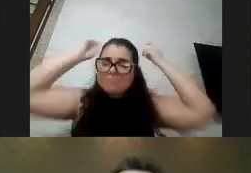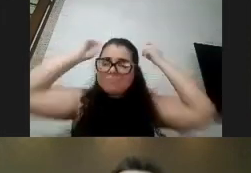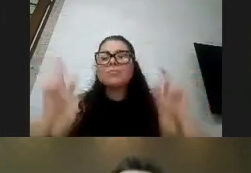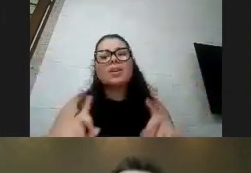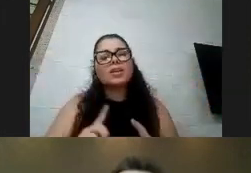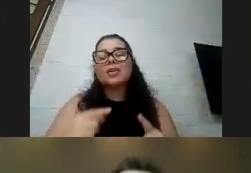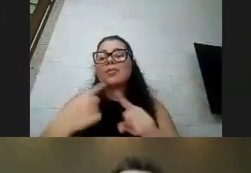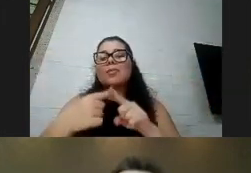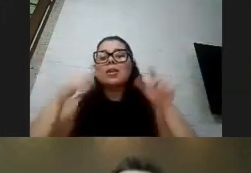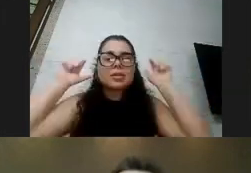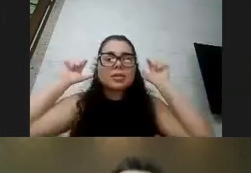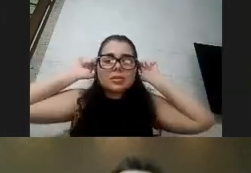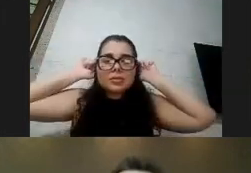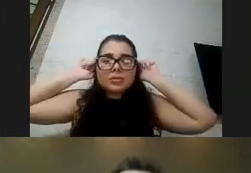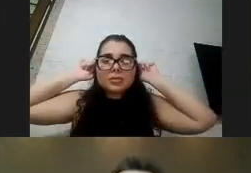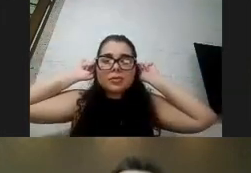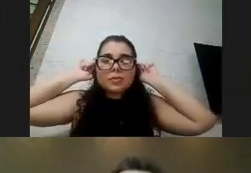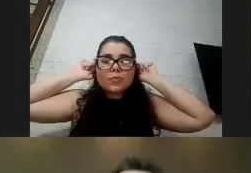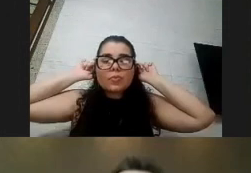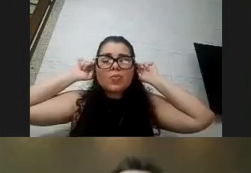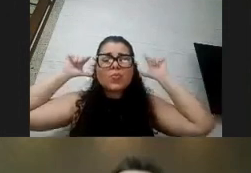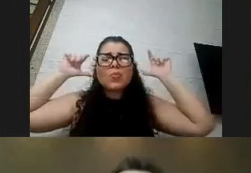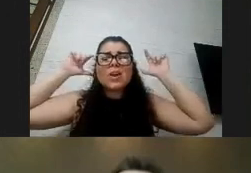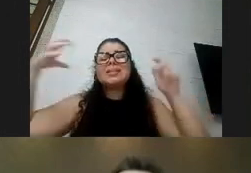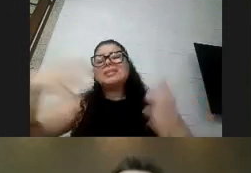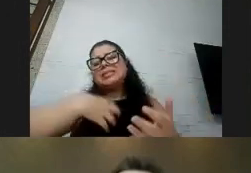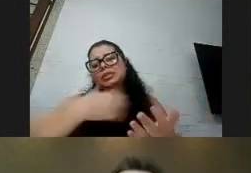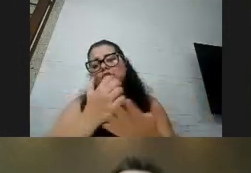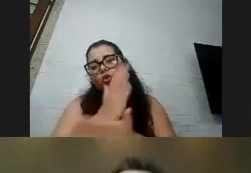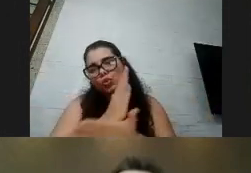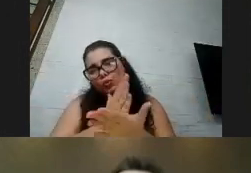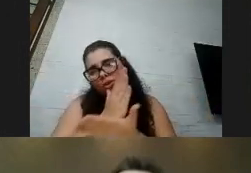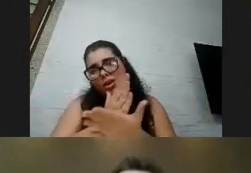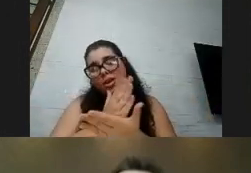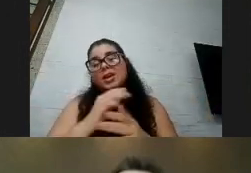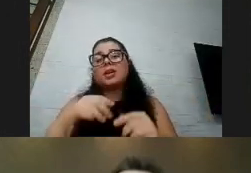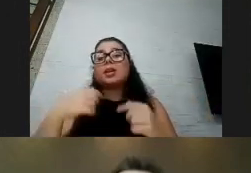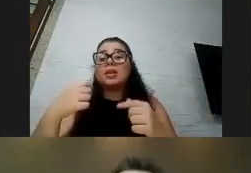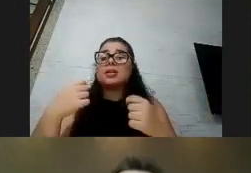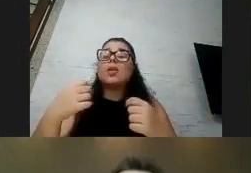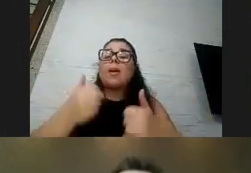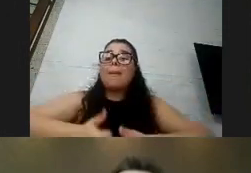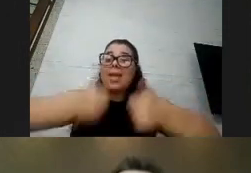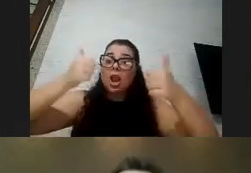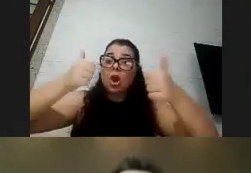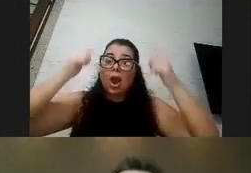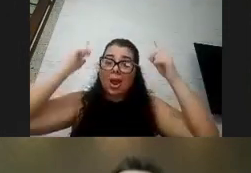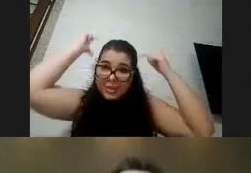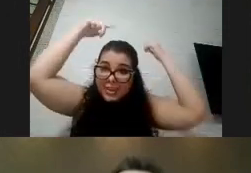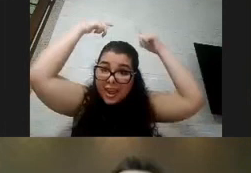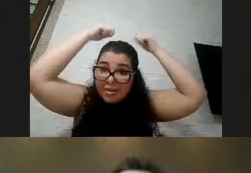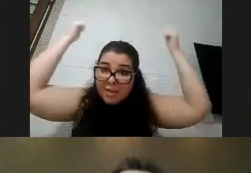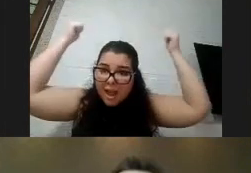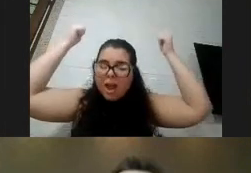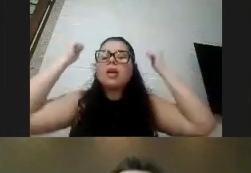muito grande e aquilo diminui o tamanho do elástico né então esses que tem ou um cadarço ou um elástico que prende assim por